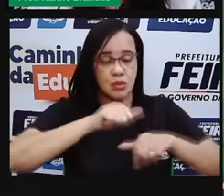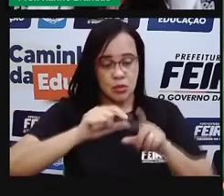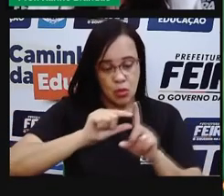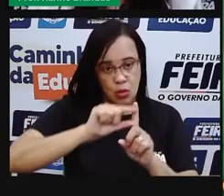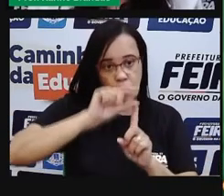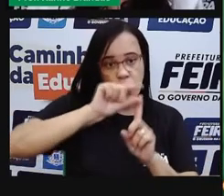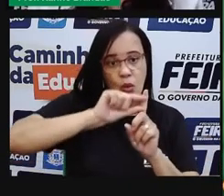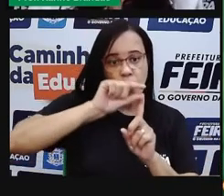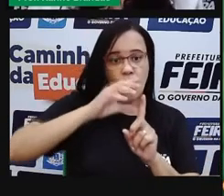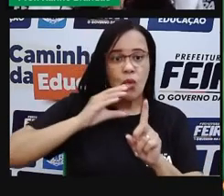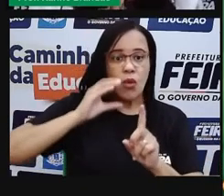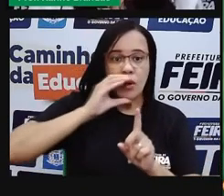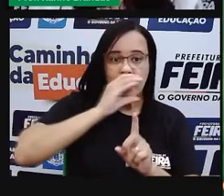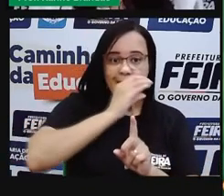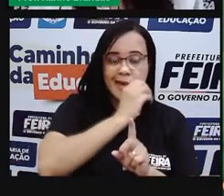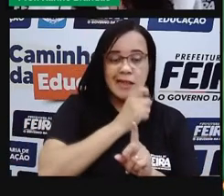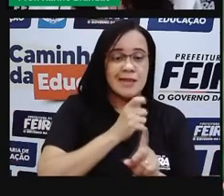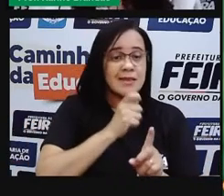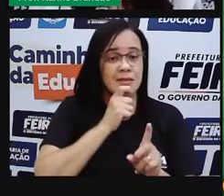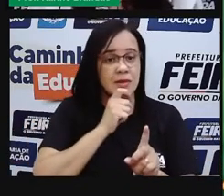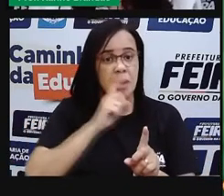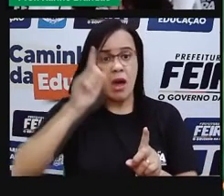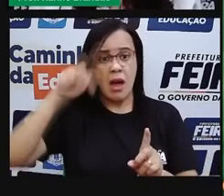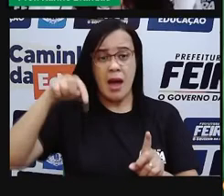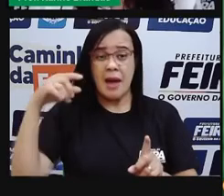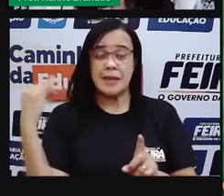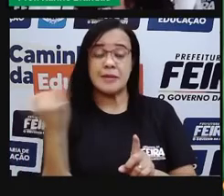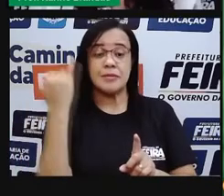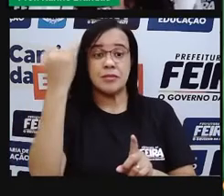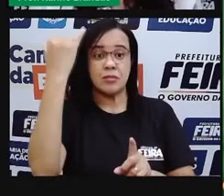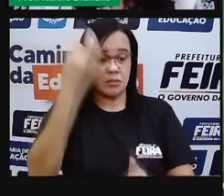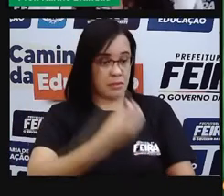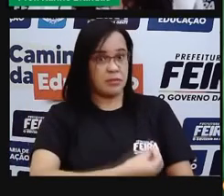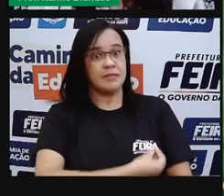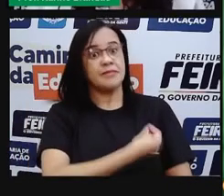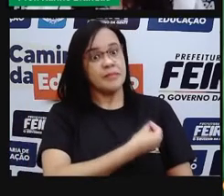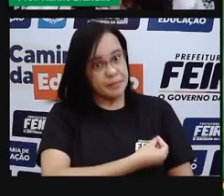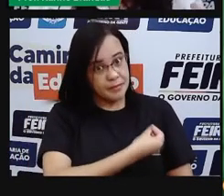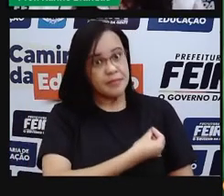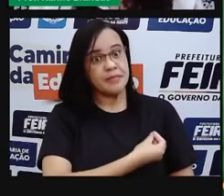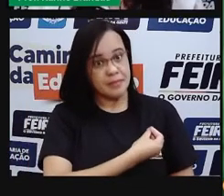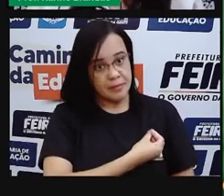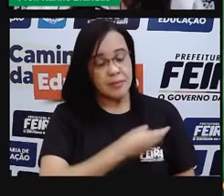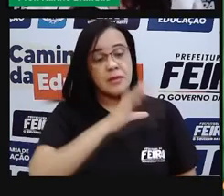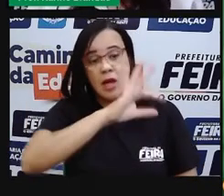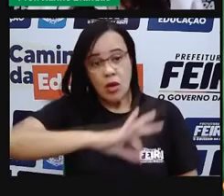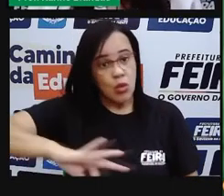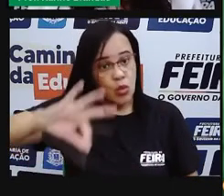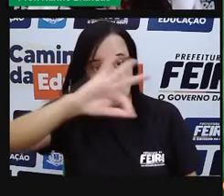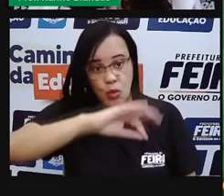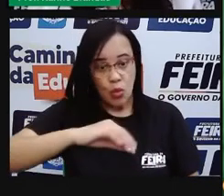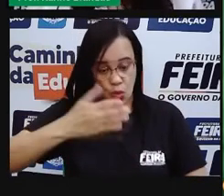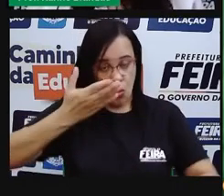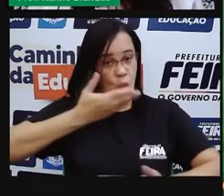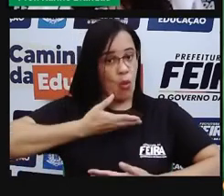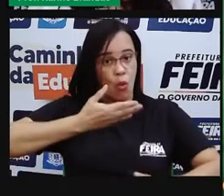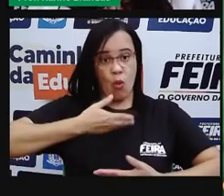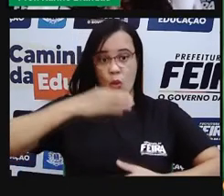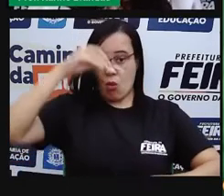temperatura, é essencial para que a gente consiga sobreviver. Para que o nosso corpo, as nossas células